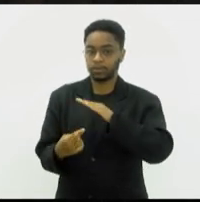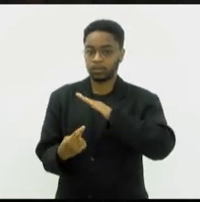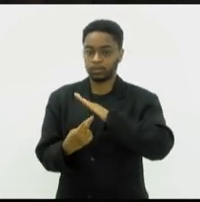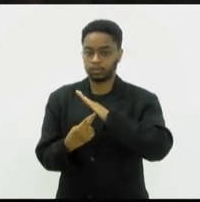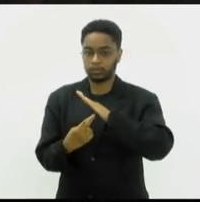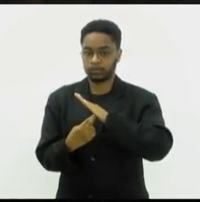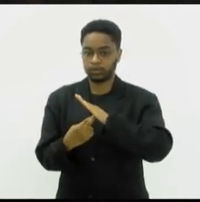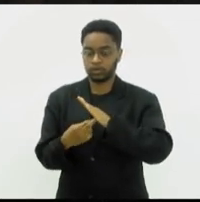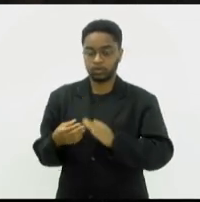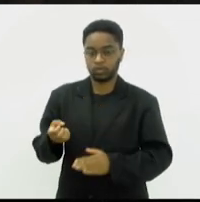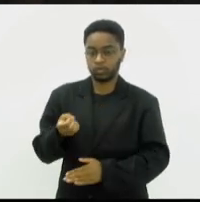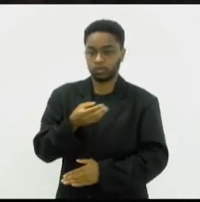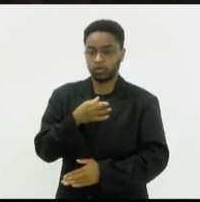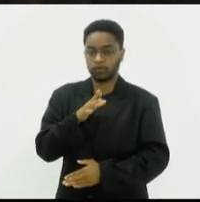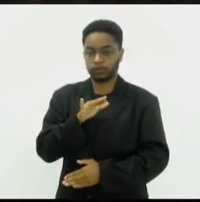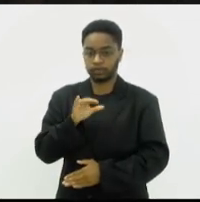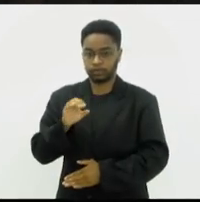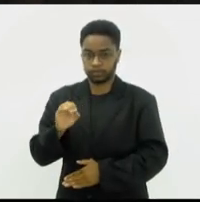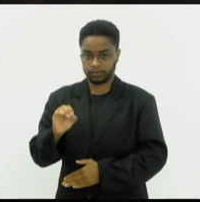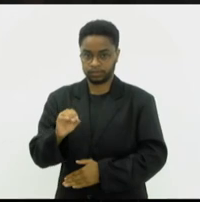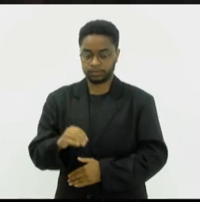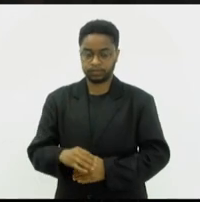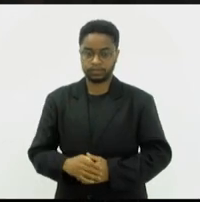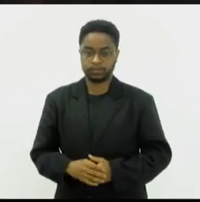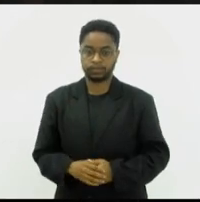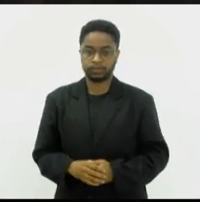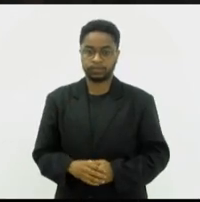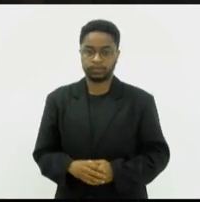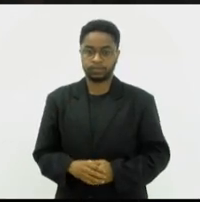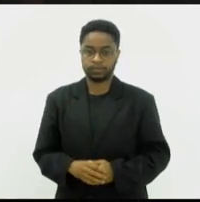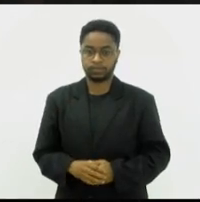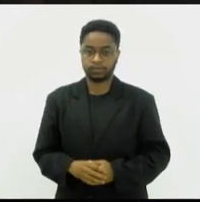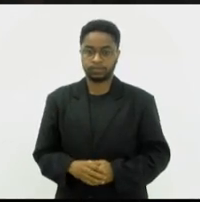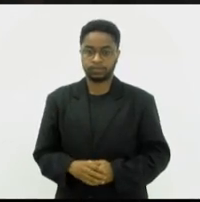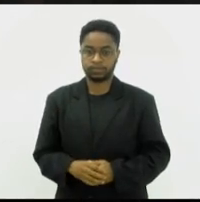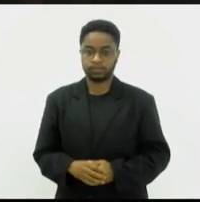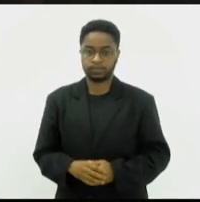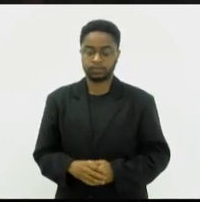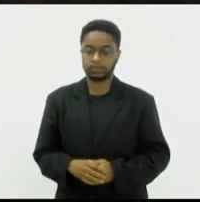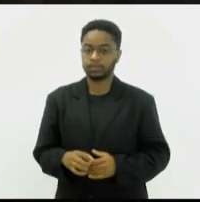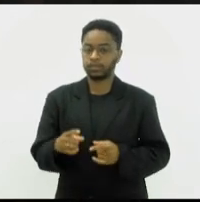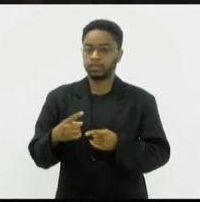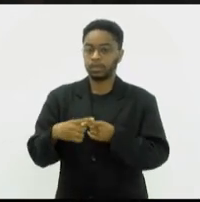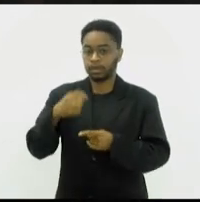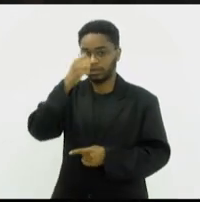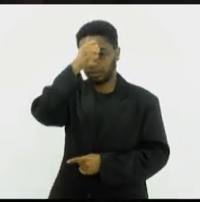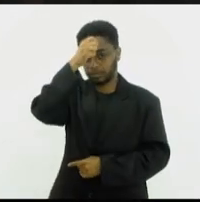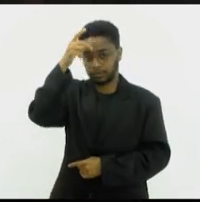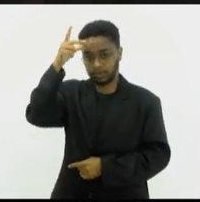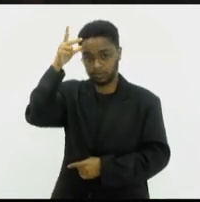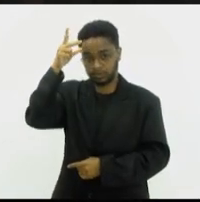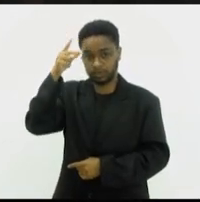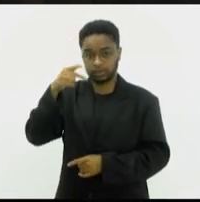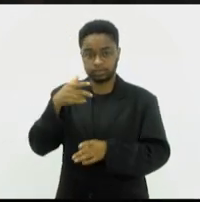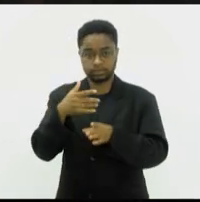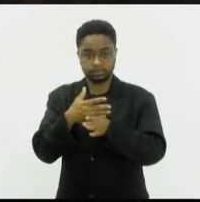onde a prefeitura da cidade do Rio de Janeiro e